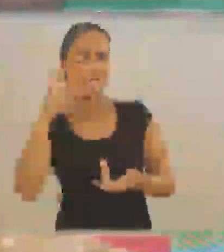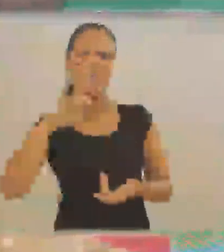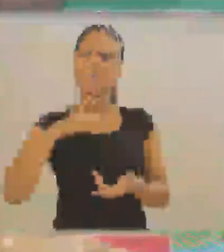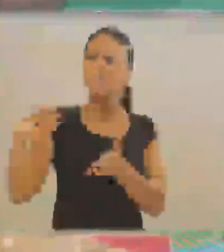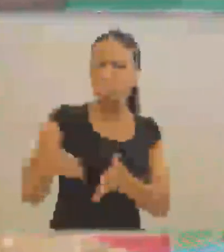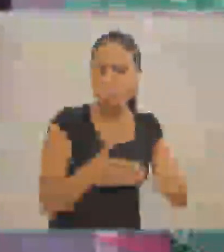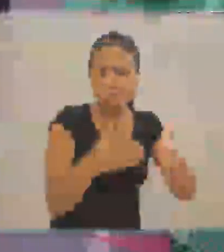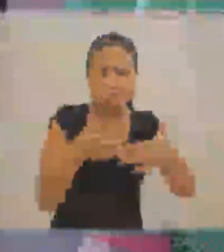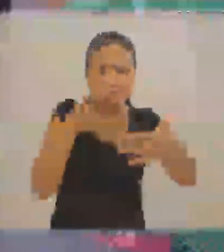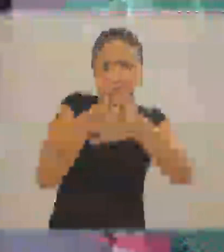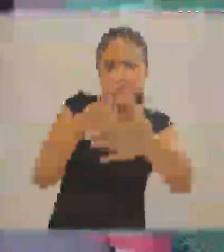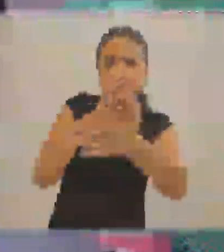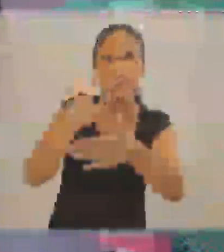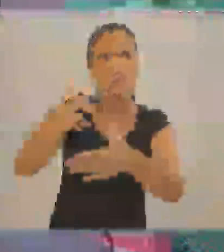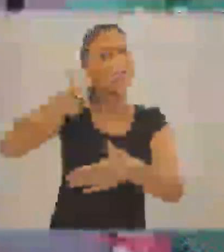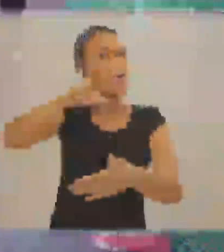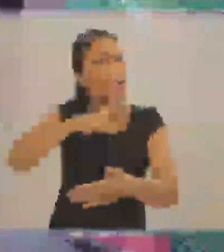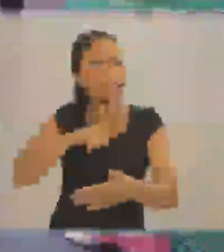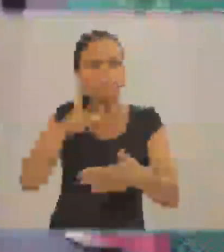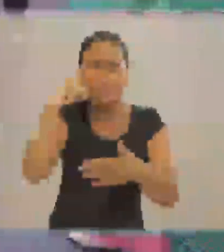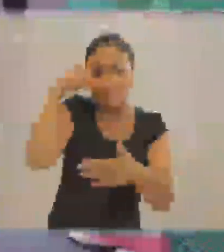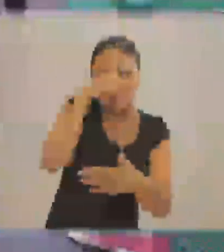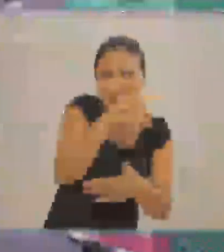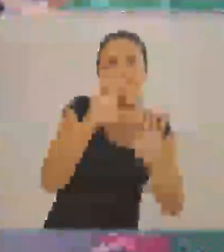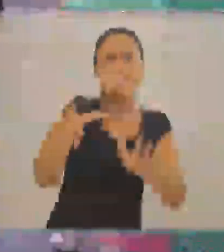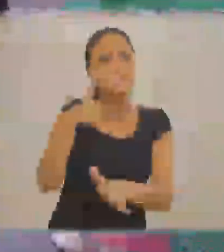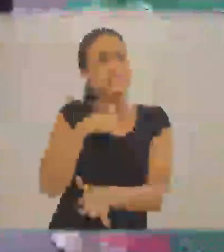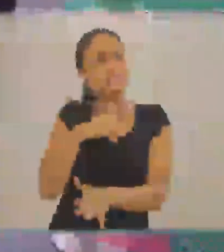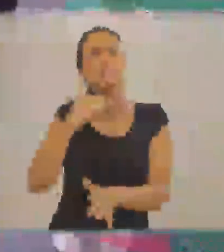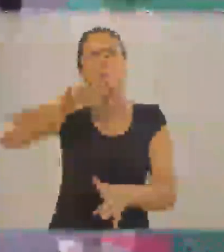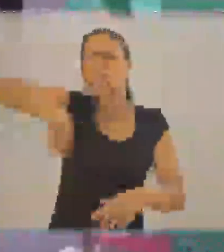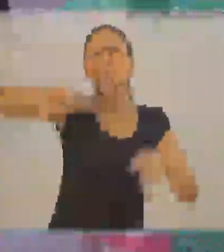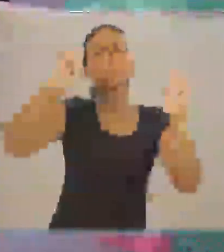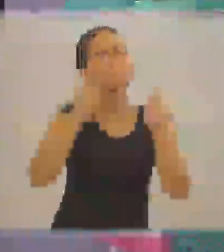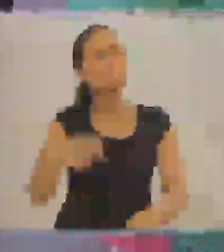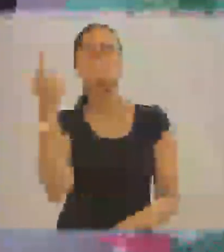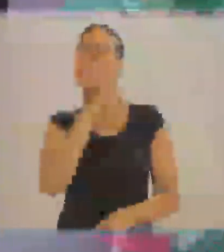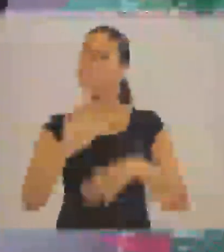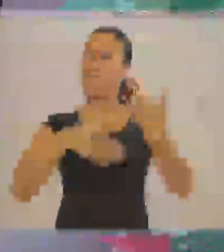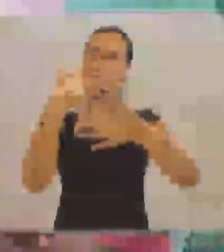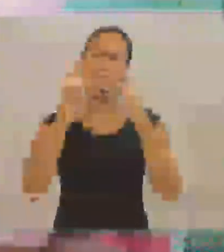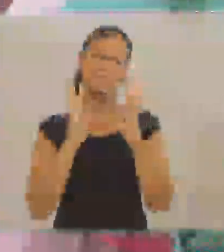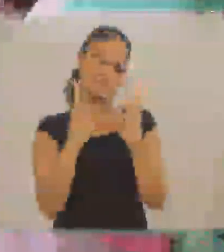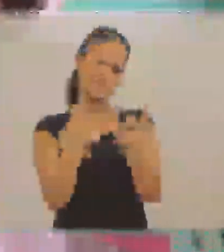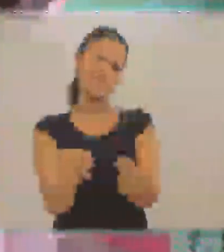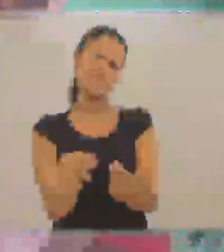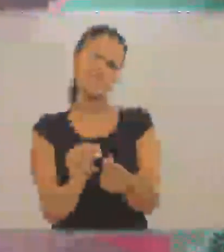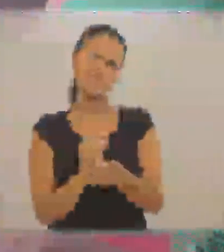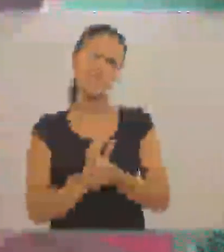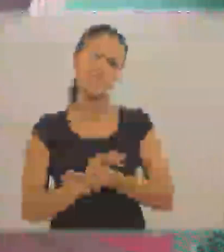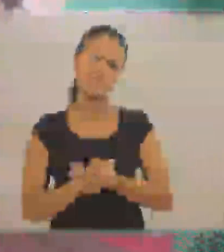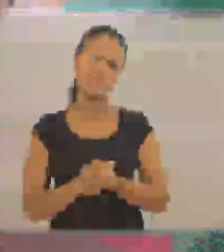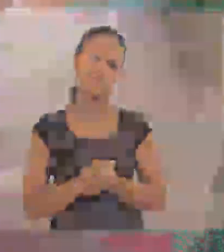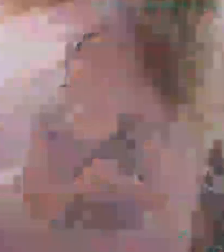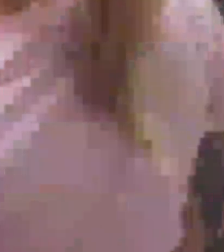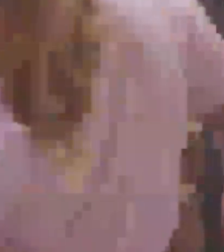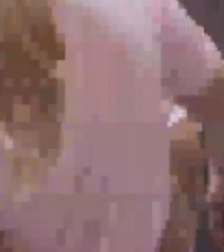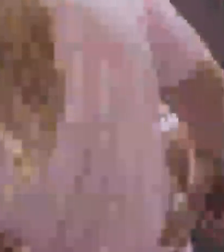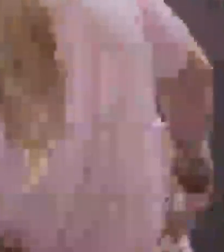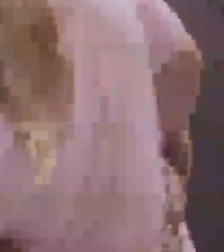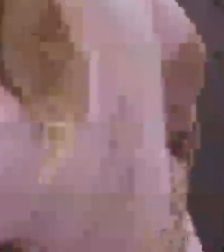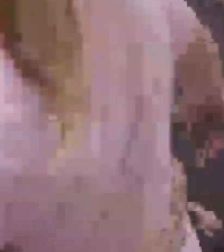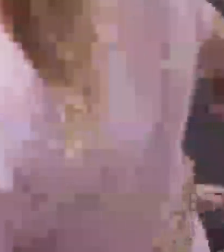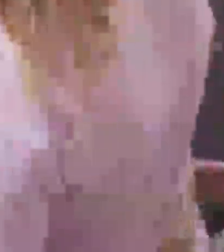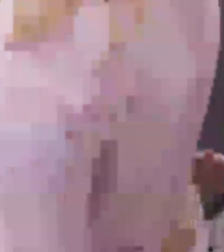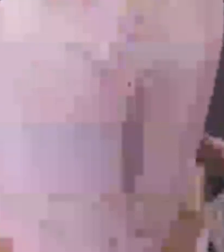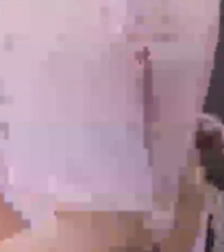que essa inclusão pode ser realizada dentro da dança, do teatro e da arte. Existe